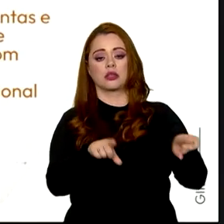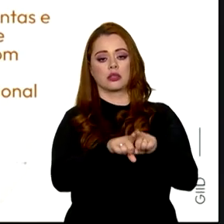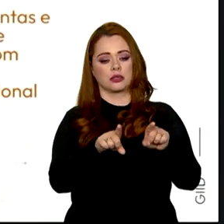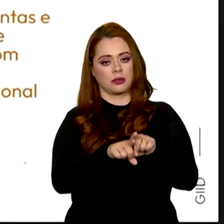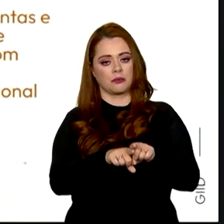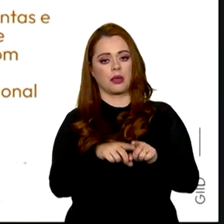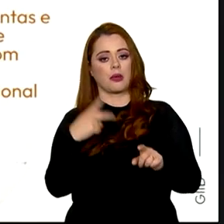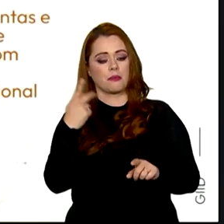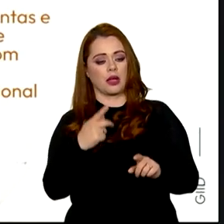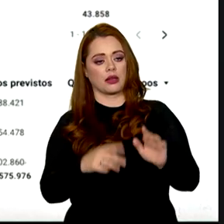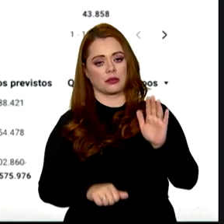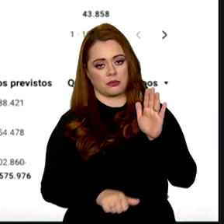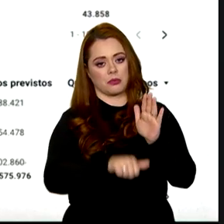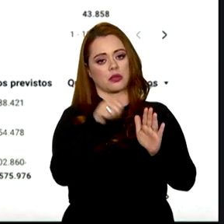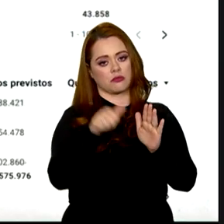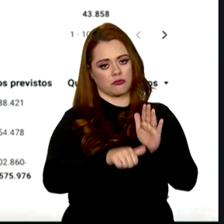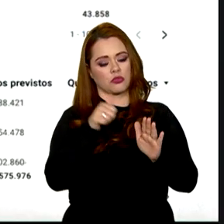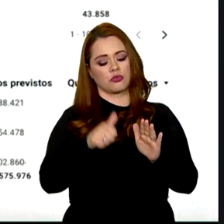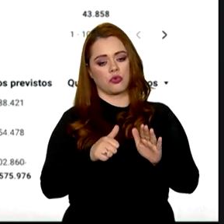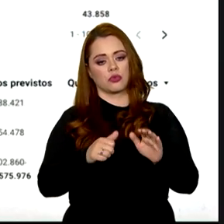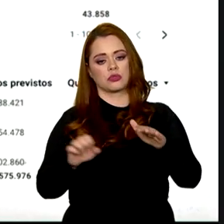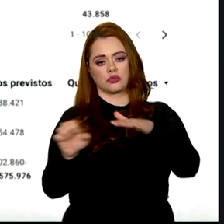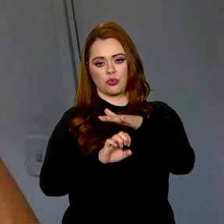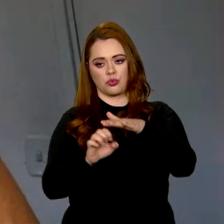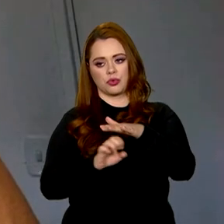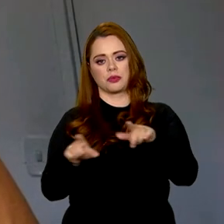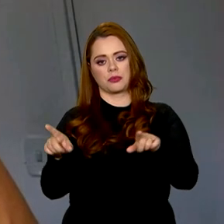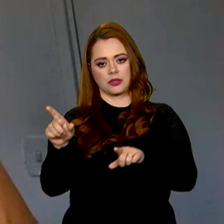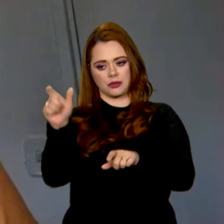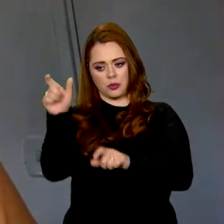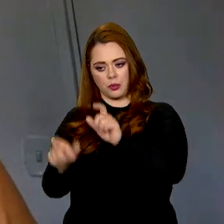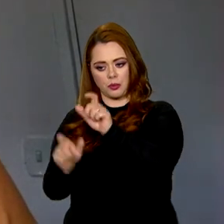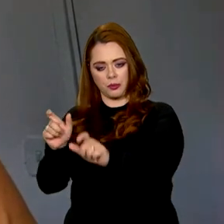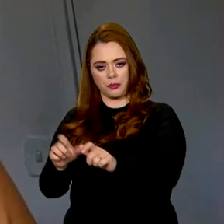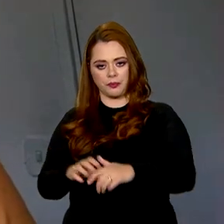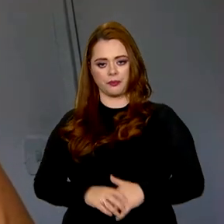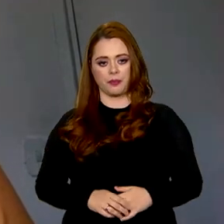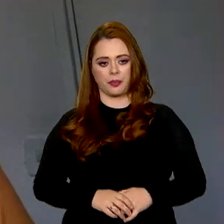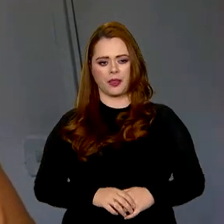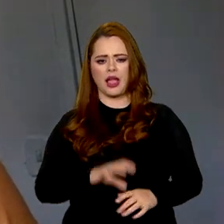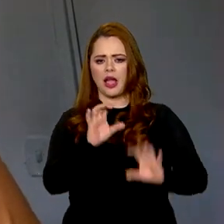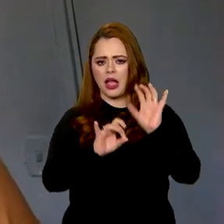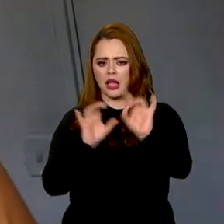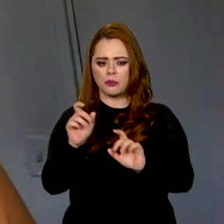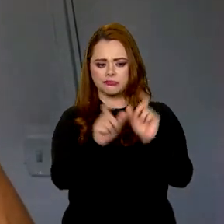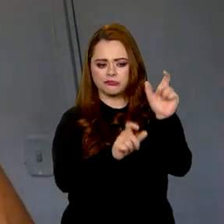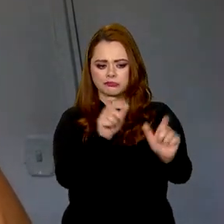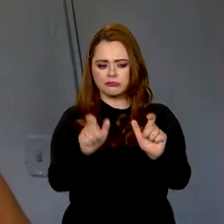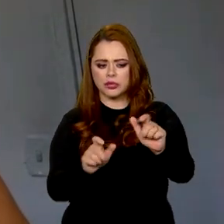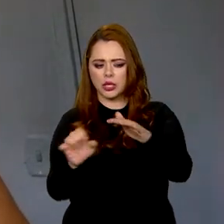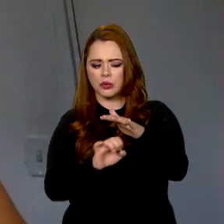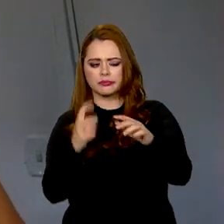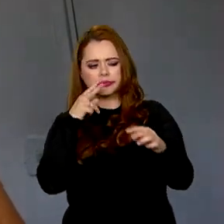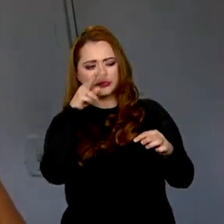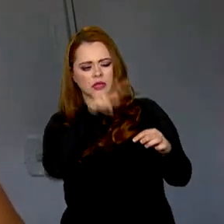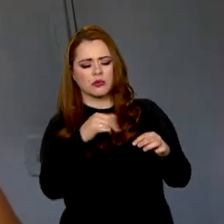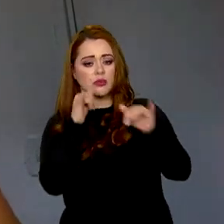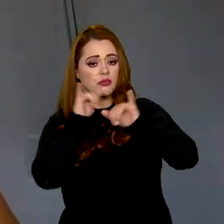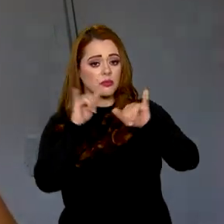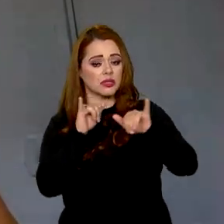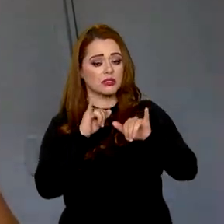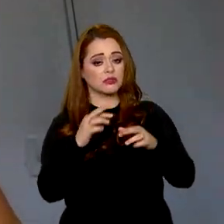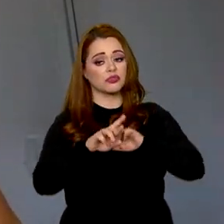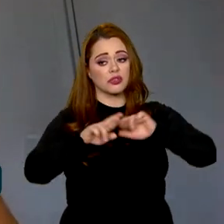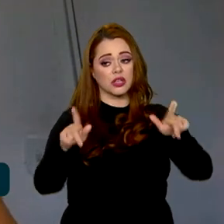definição de prioridades e empreendedorismo. Cada gestor público olha para o painel e consegue ver uma informação diferente, uma